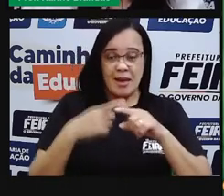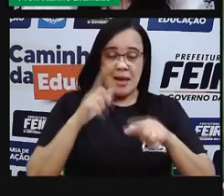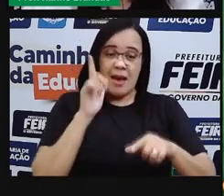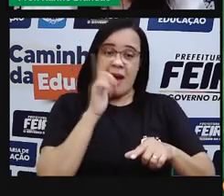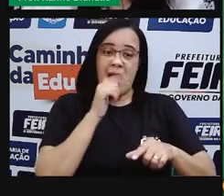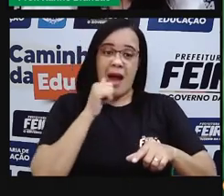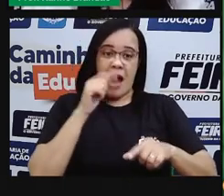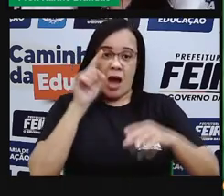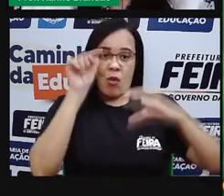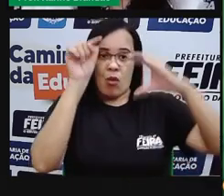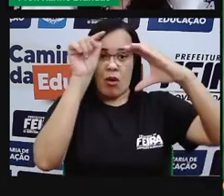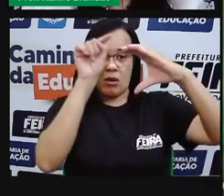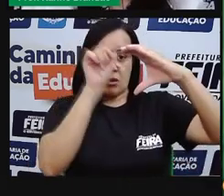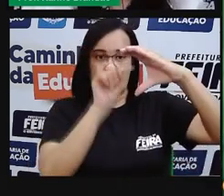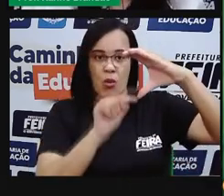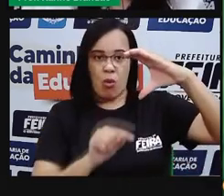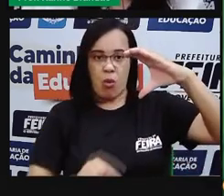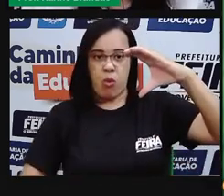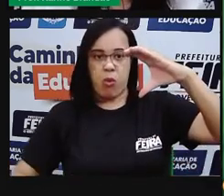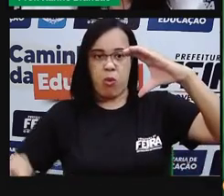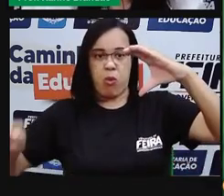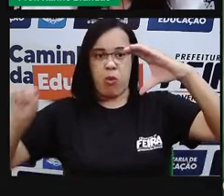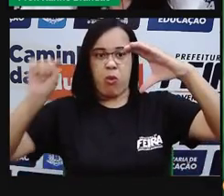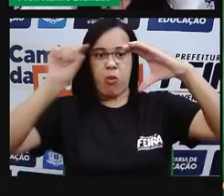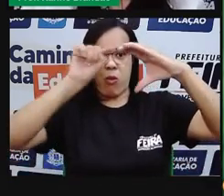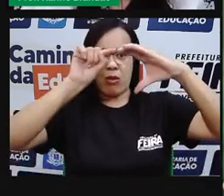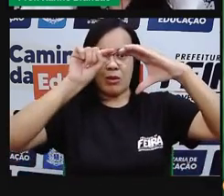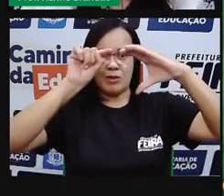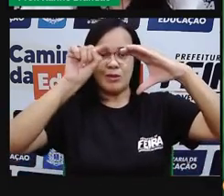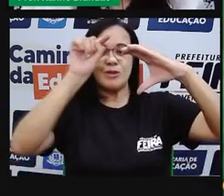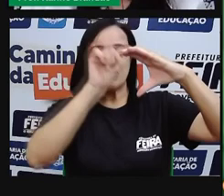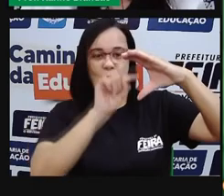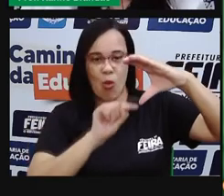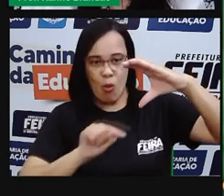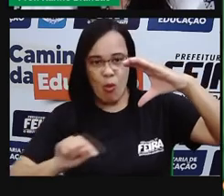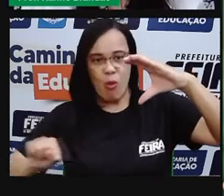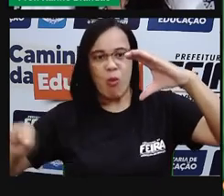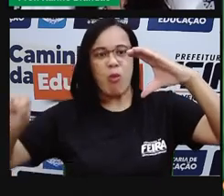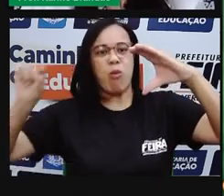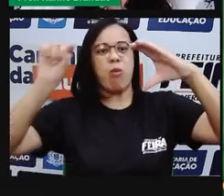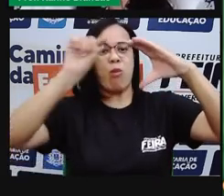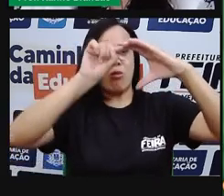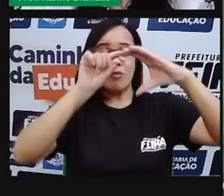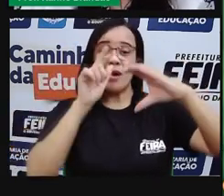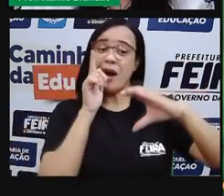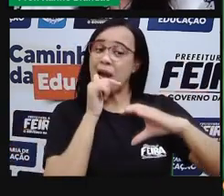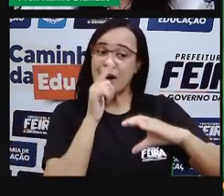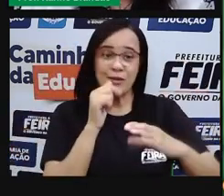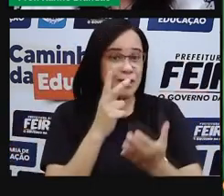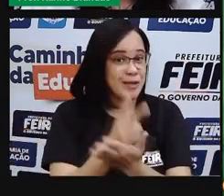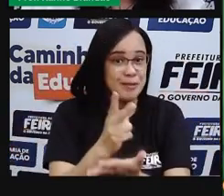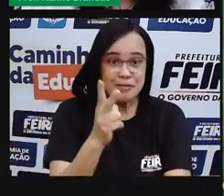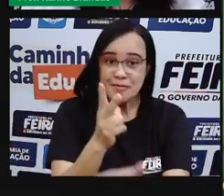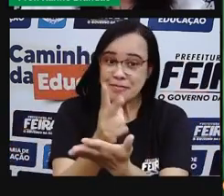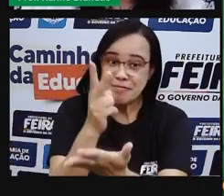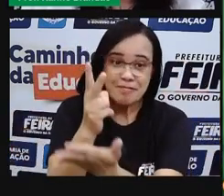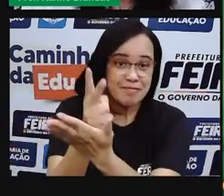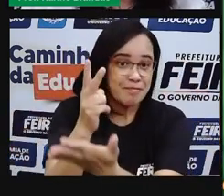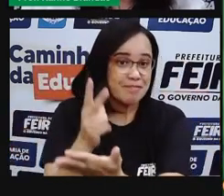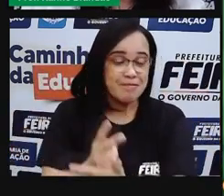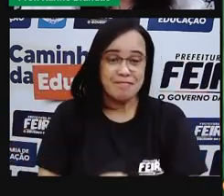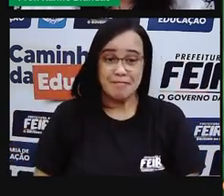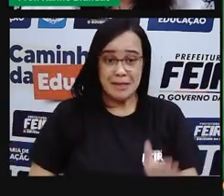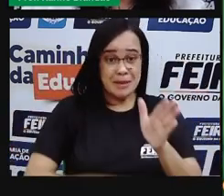né? Sobre os solos, ela vai ser infiltrada. E aí, quando ela é infiltrada, ela vai ser armazenada no